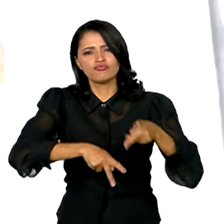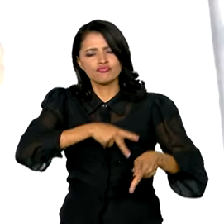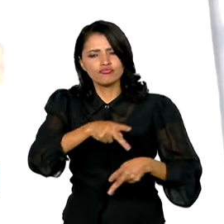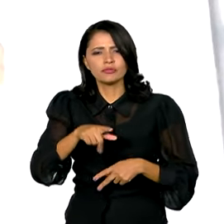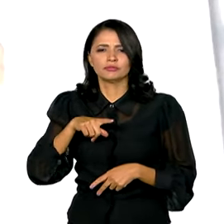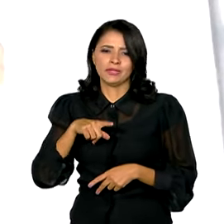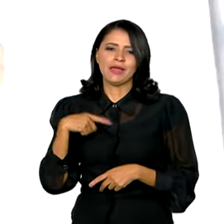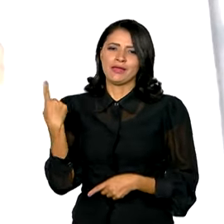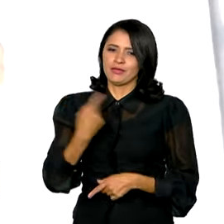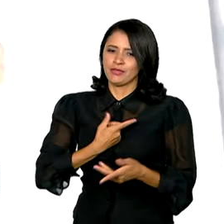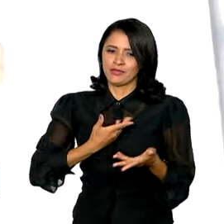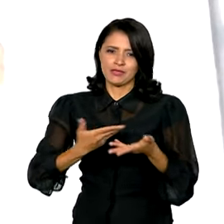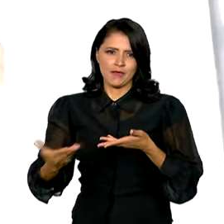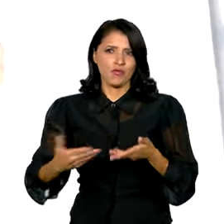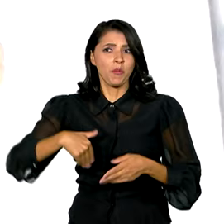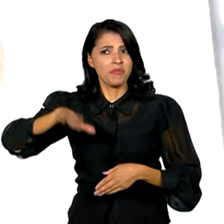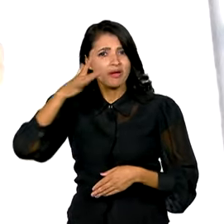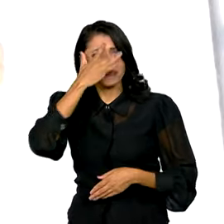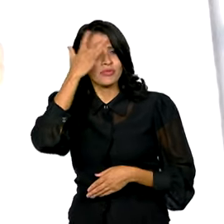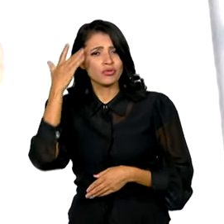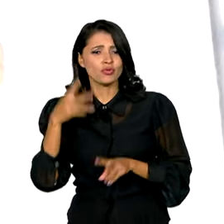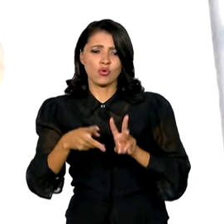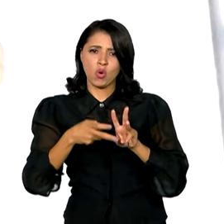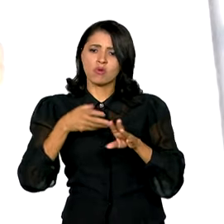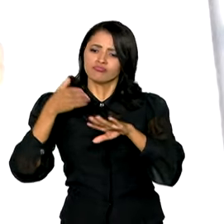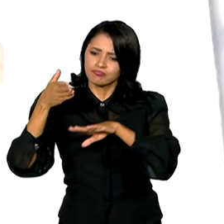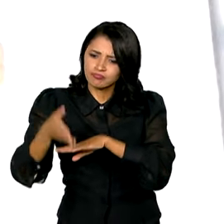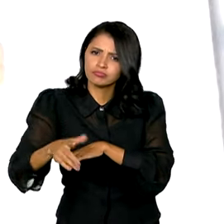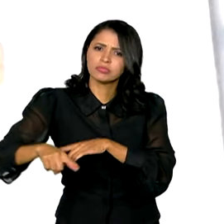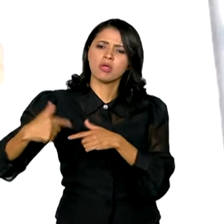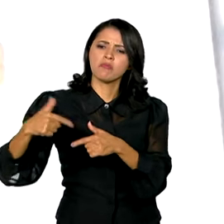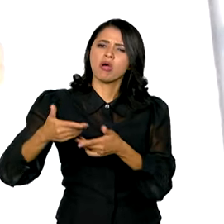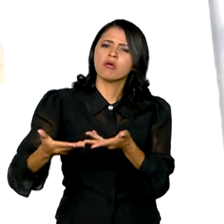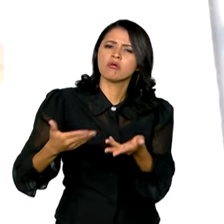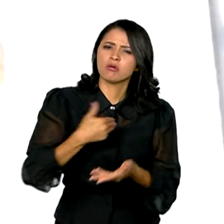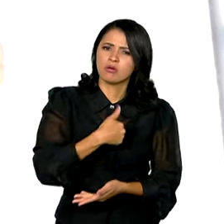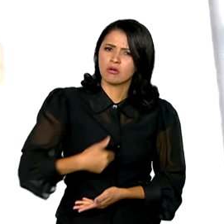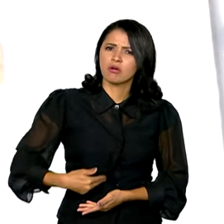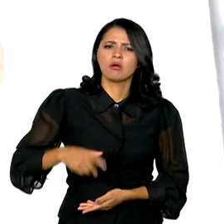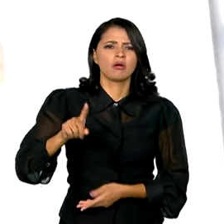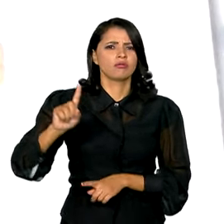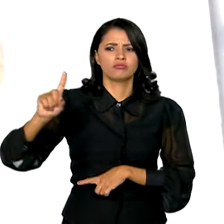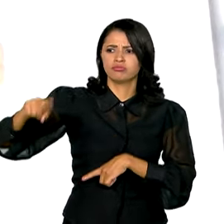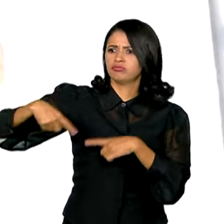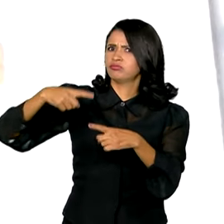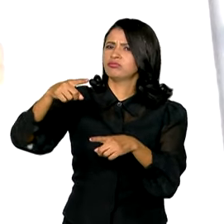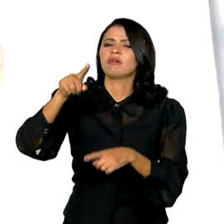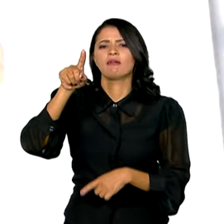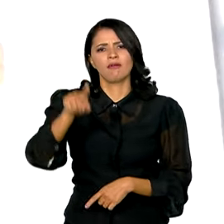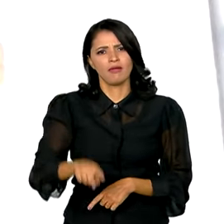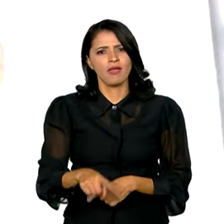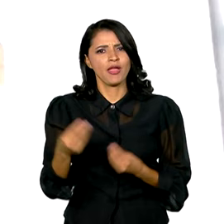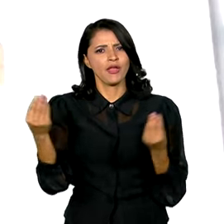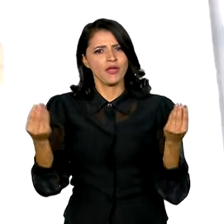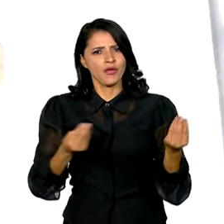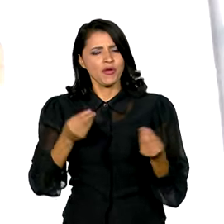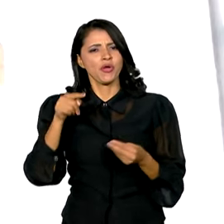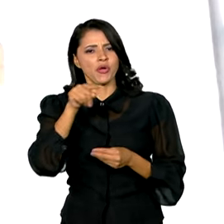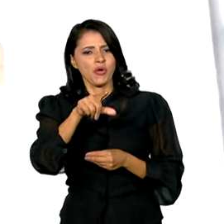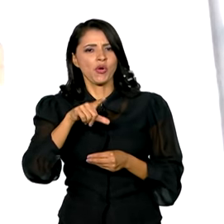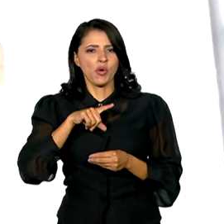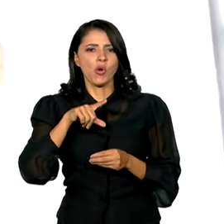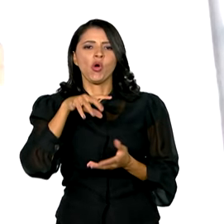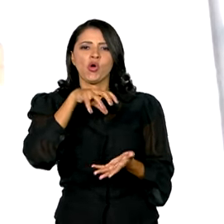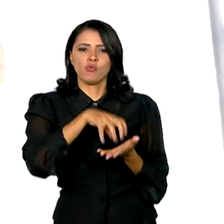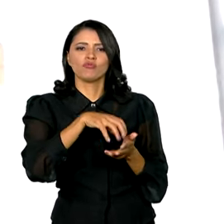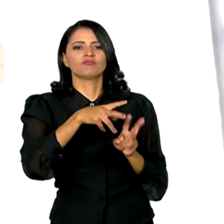indígenas ocupando esses espaços, com certeza é um avanço de como o órgão indigenista